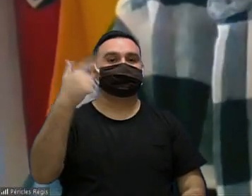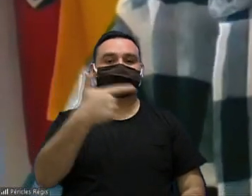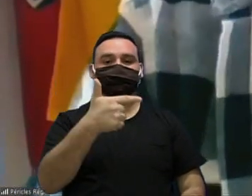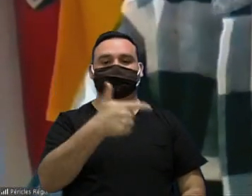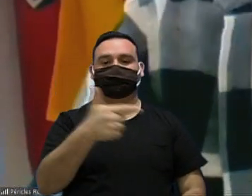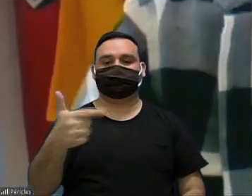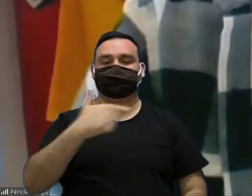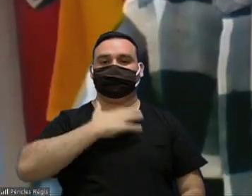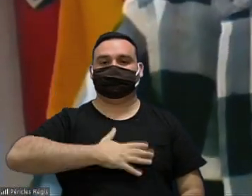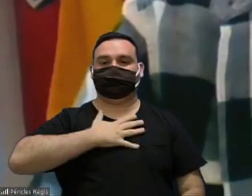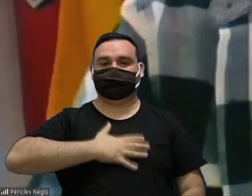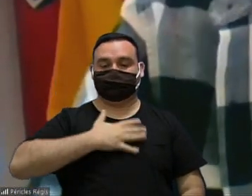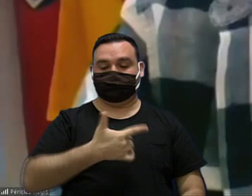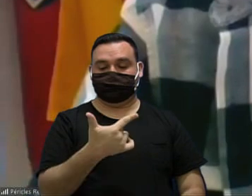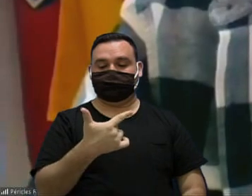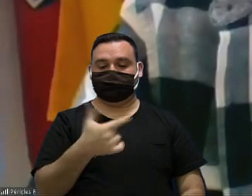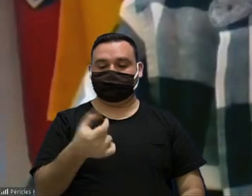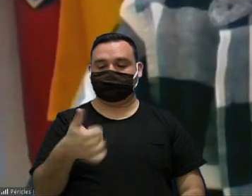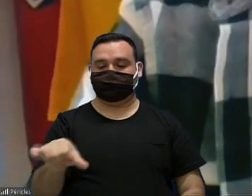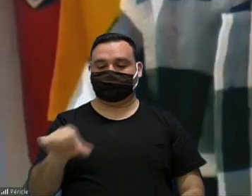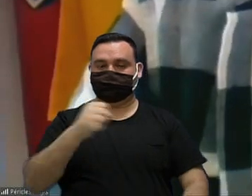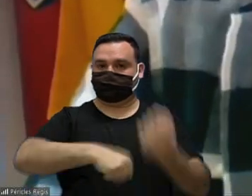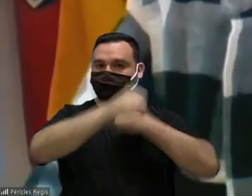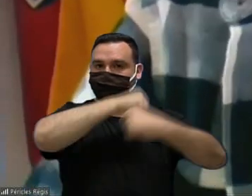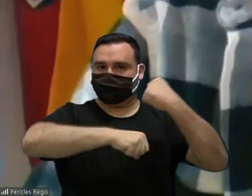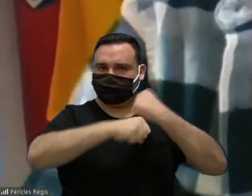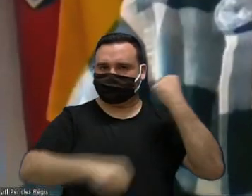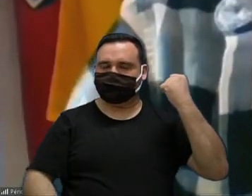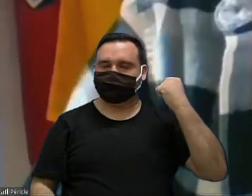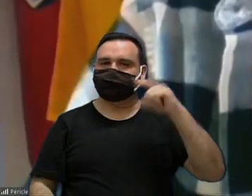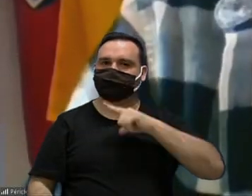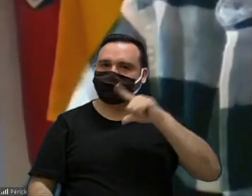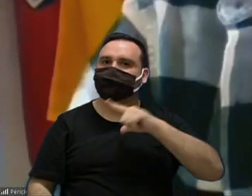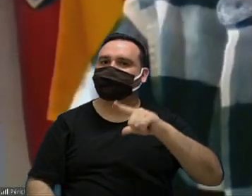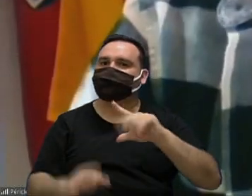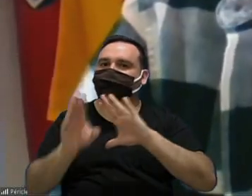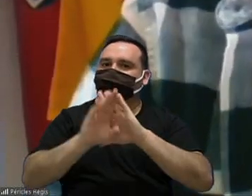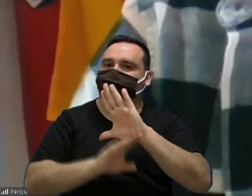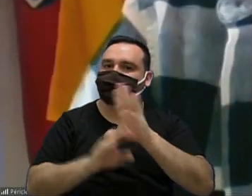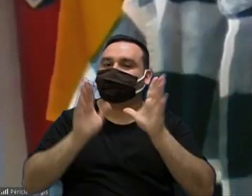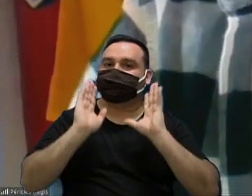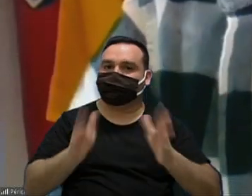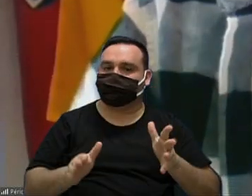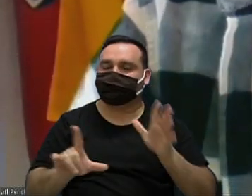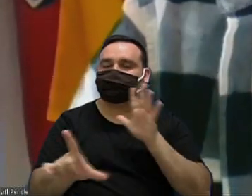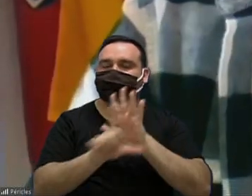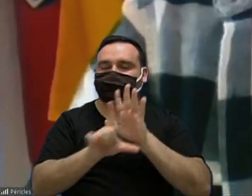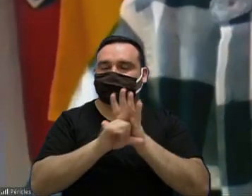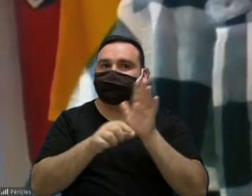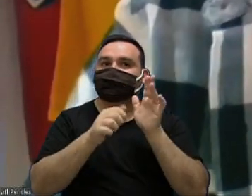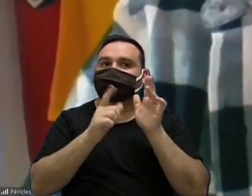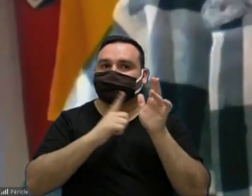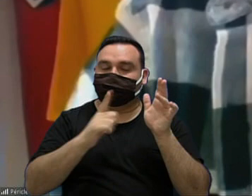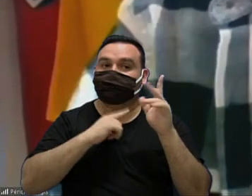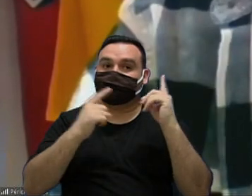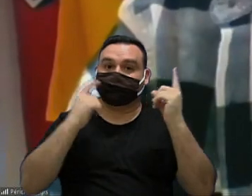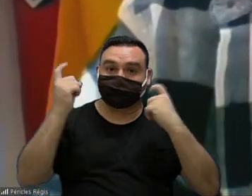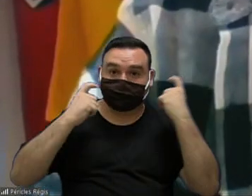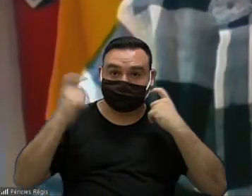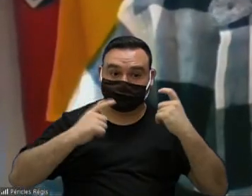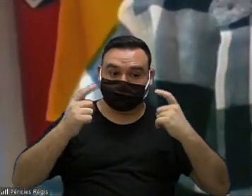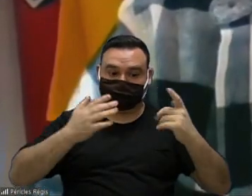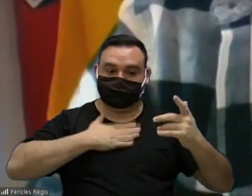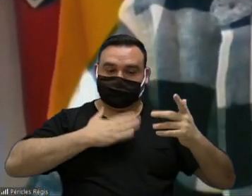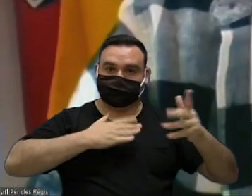22 de agosto de 2019 tá então existe política pública para isso é uma preocupação do meu